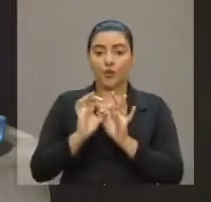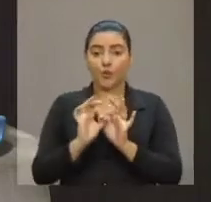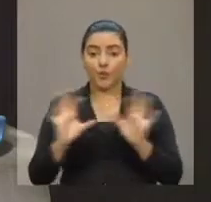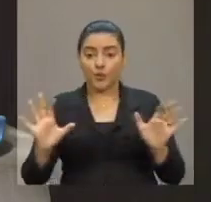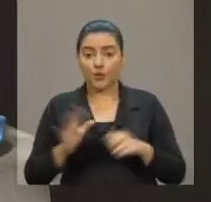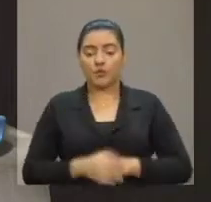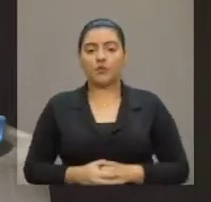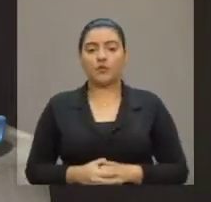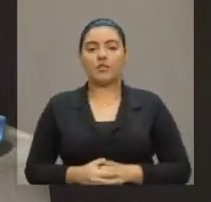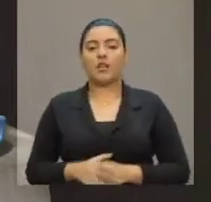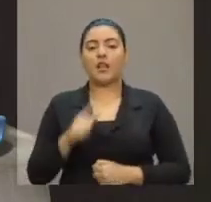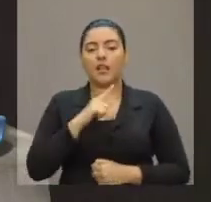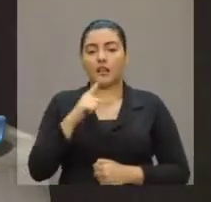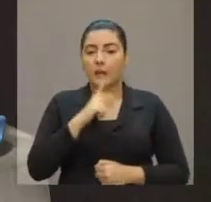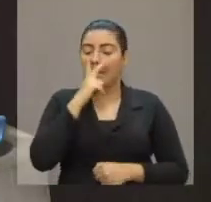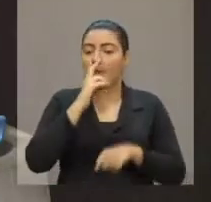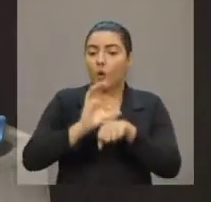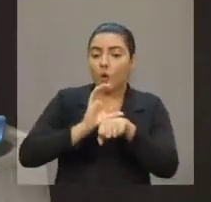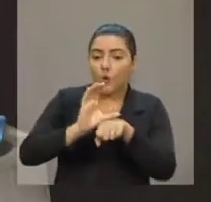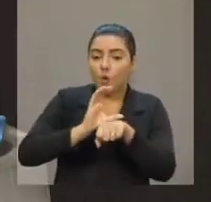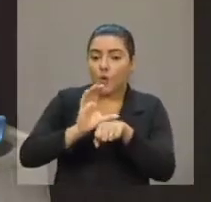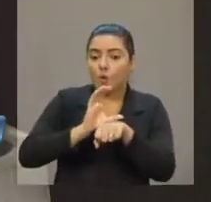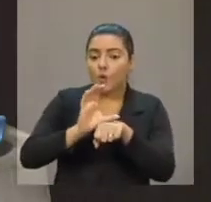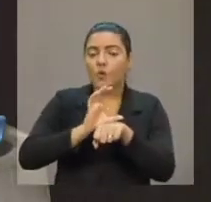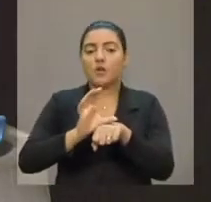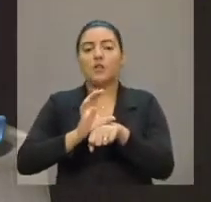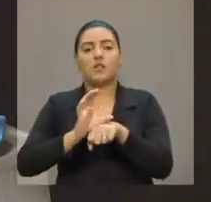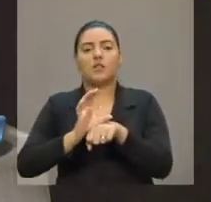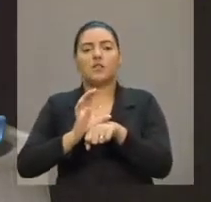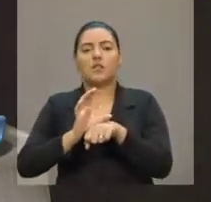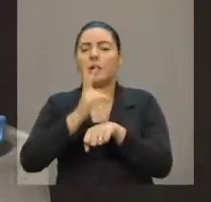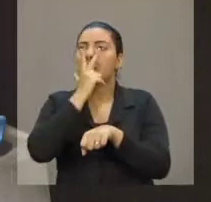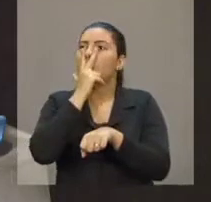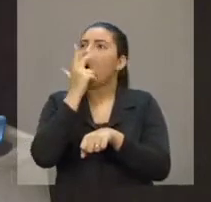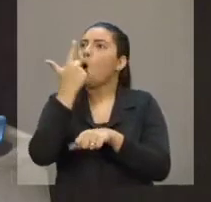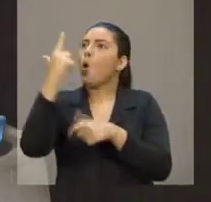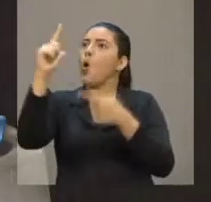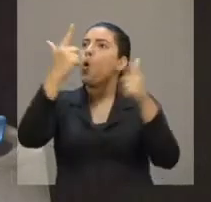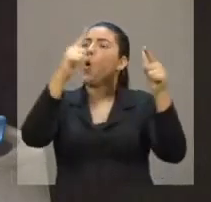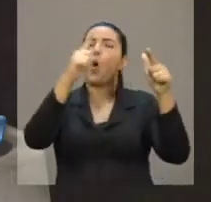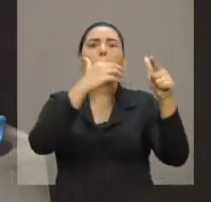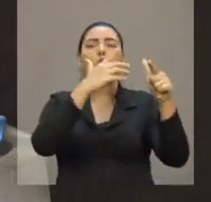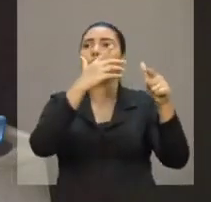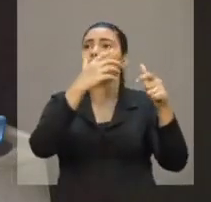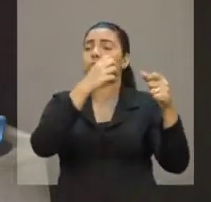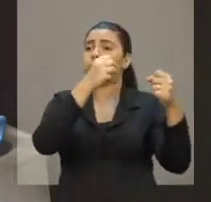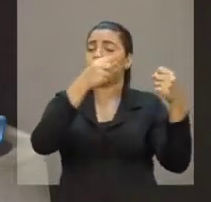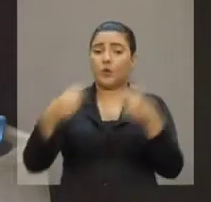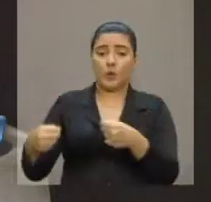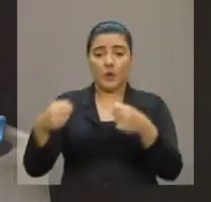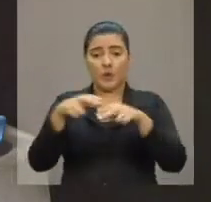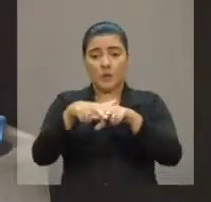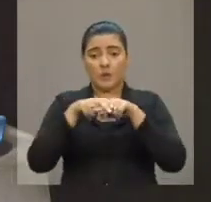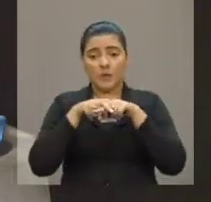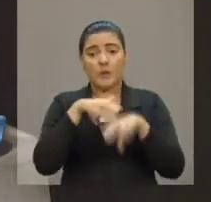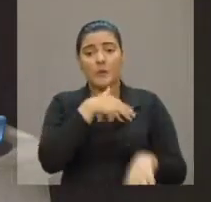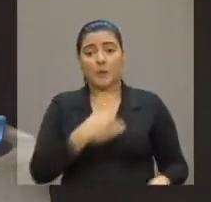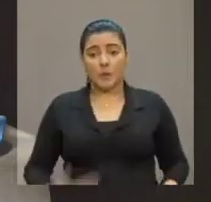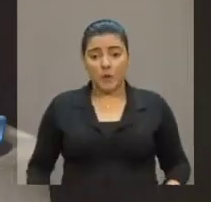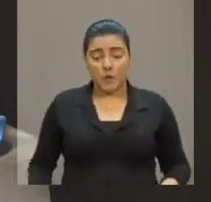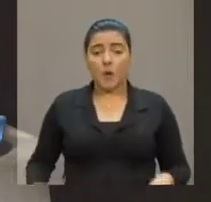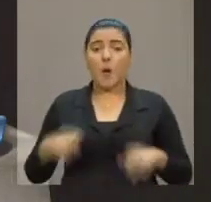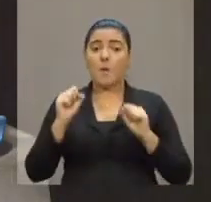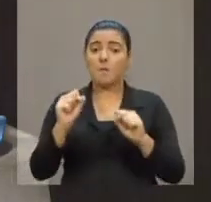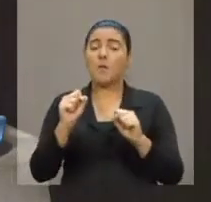Sendo um princípio constitucional, nenhuma instância da sociedade, sobretudo as instâncias públicas,